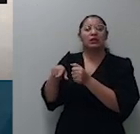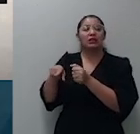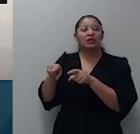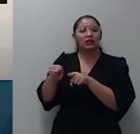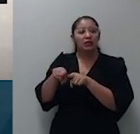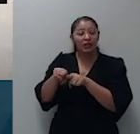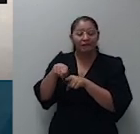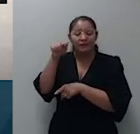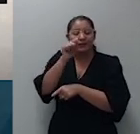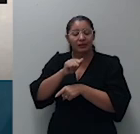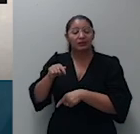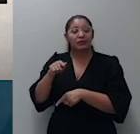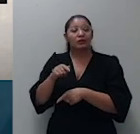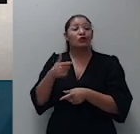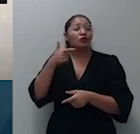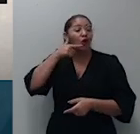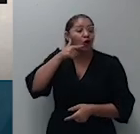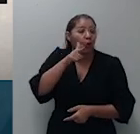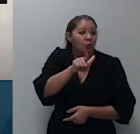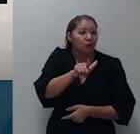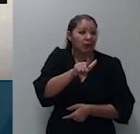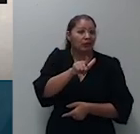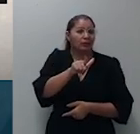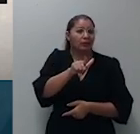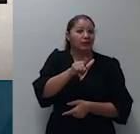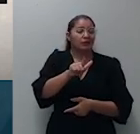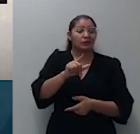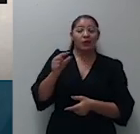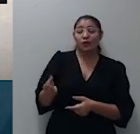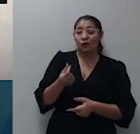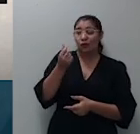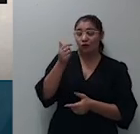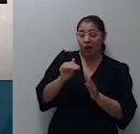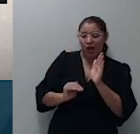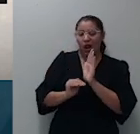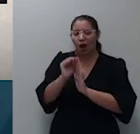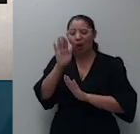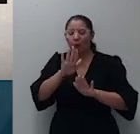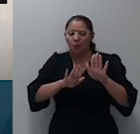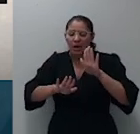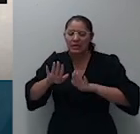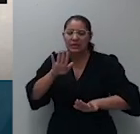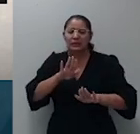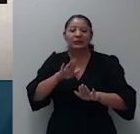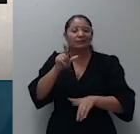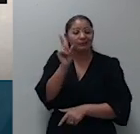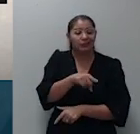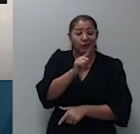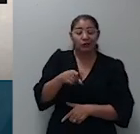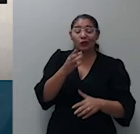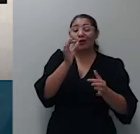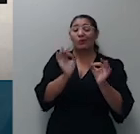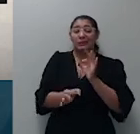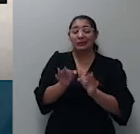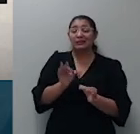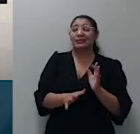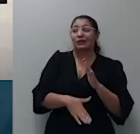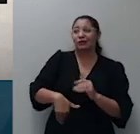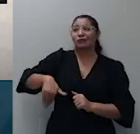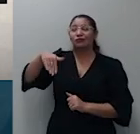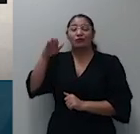possivelmente devem afetar o valor do bem devendo por conseguinte ser anulada a sentença de liquidação fundada no